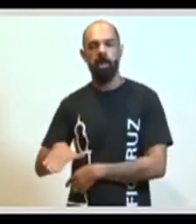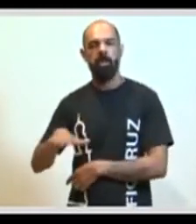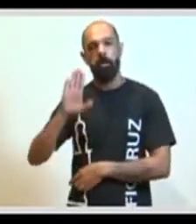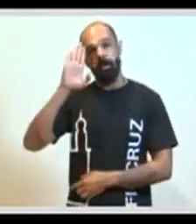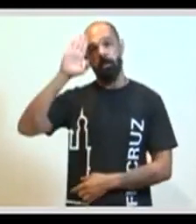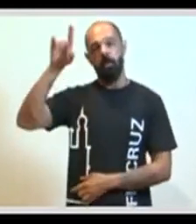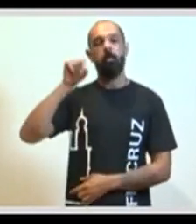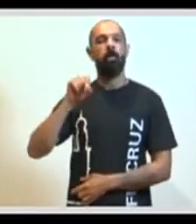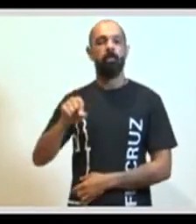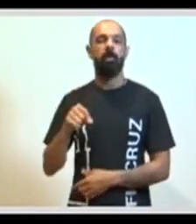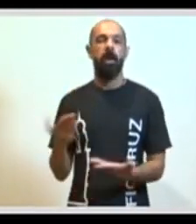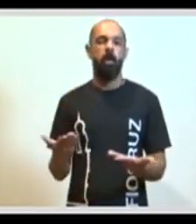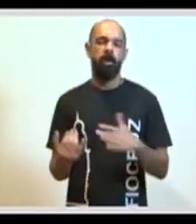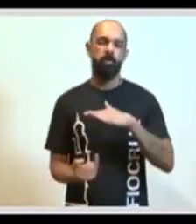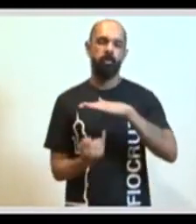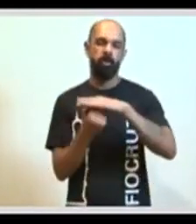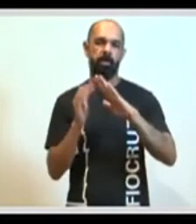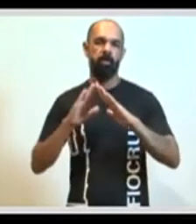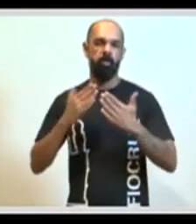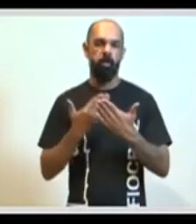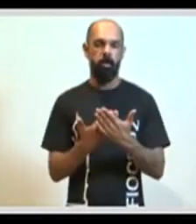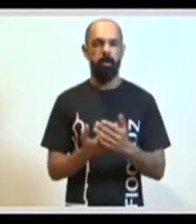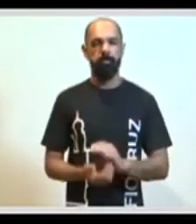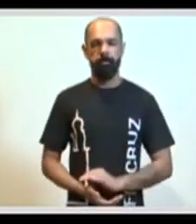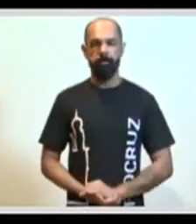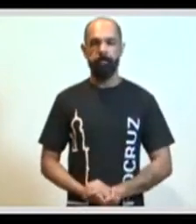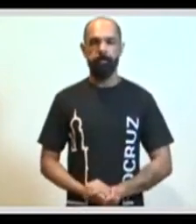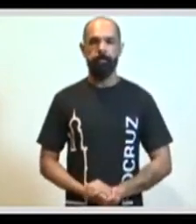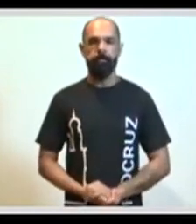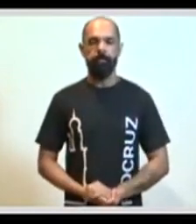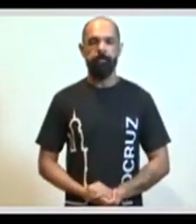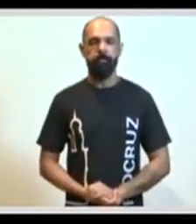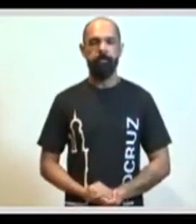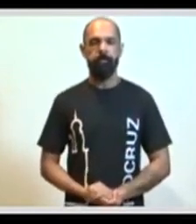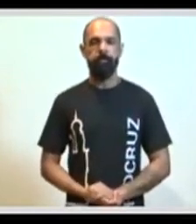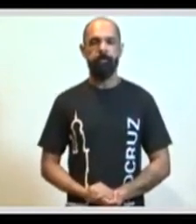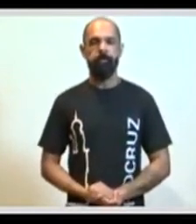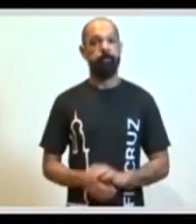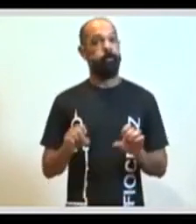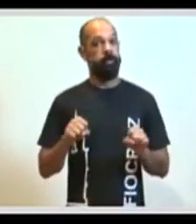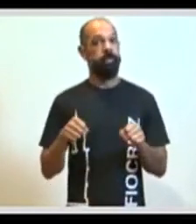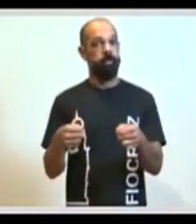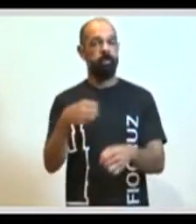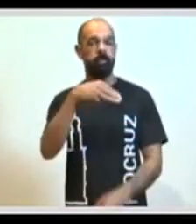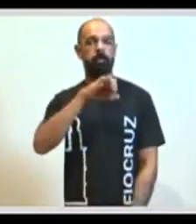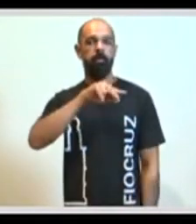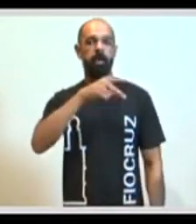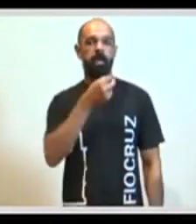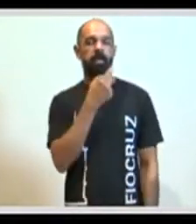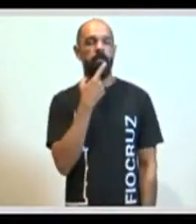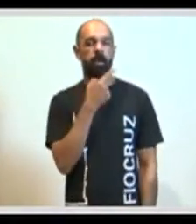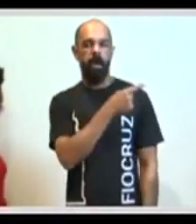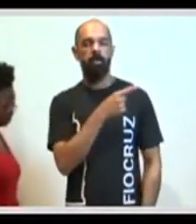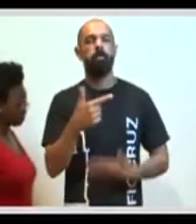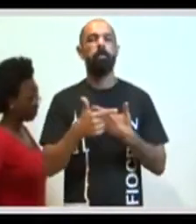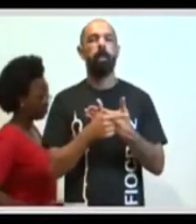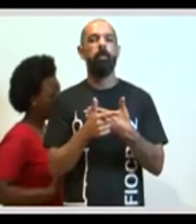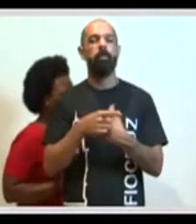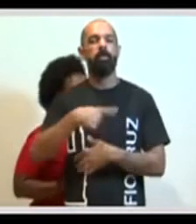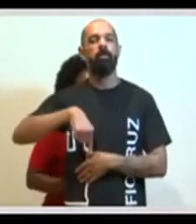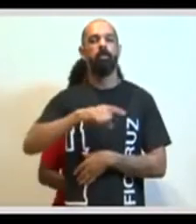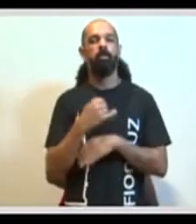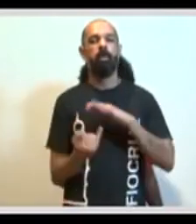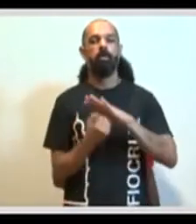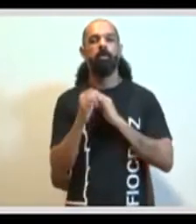contexto da discussão das escolas. Muito bem. Reforçando aí o que o Marquinho falou sobre o papel do nosso